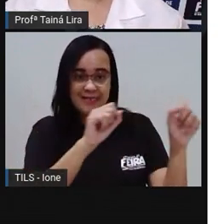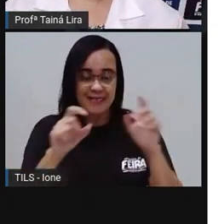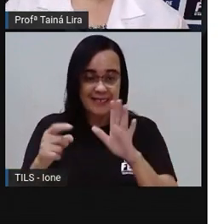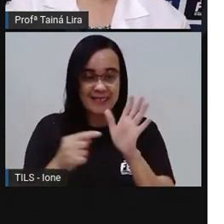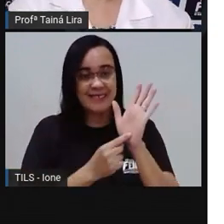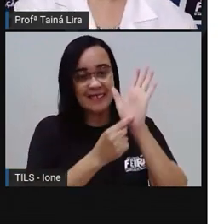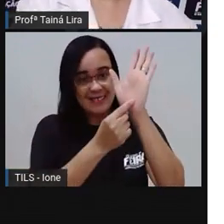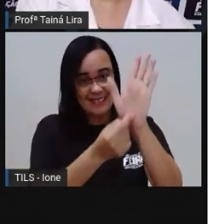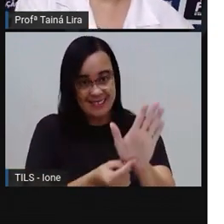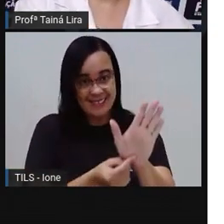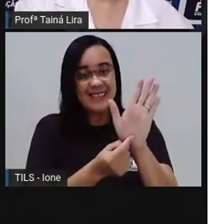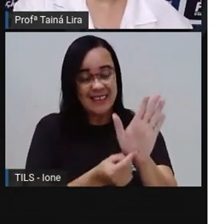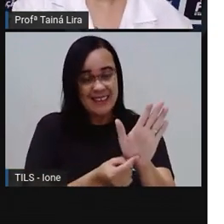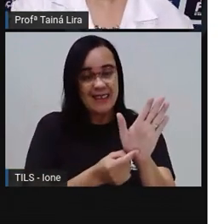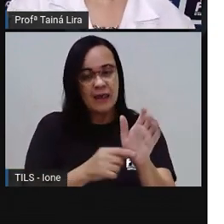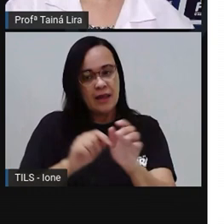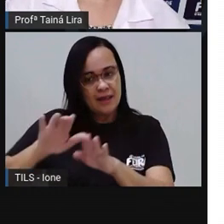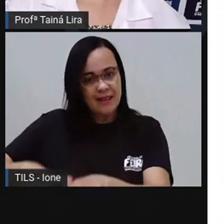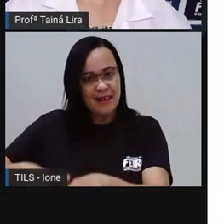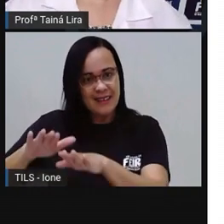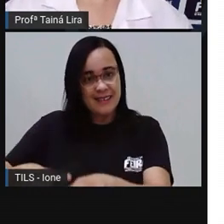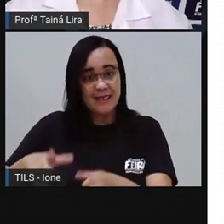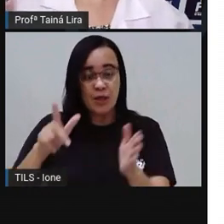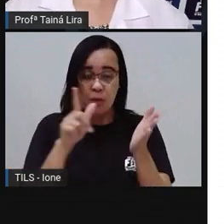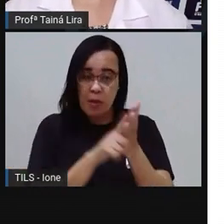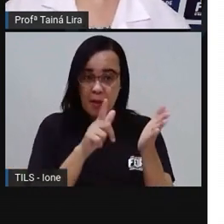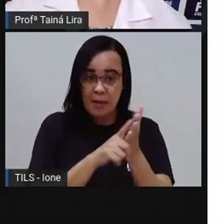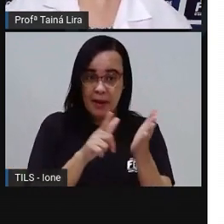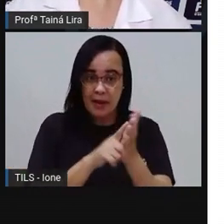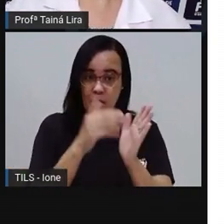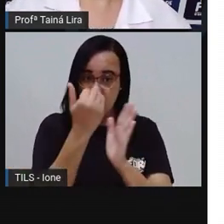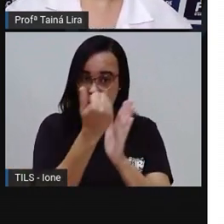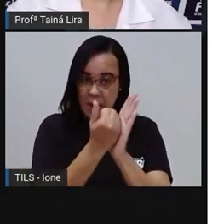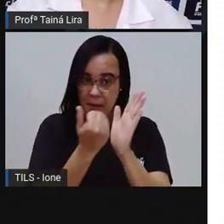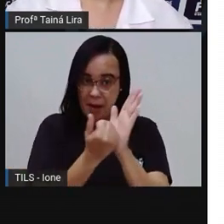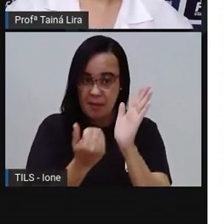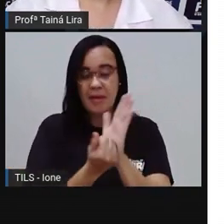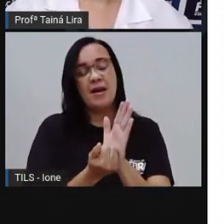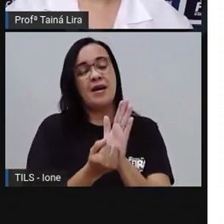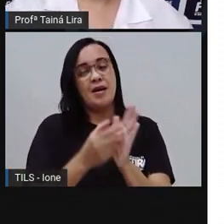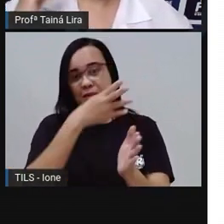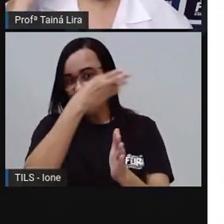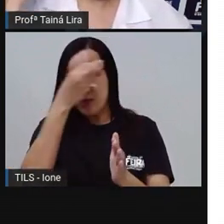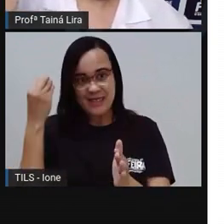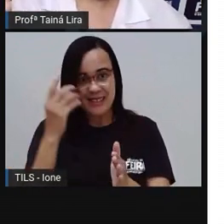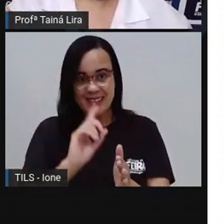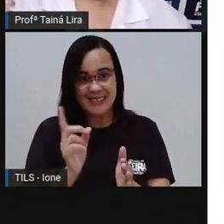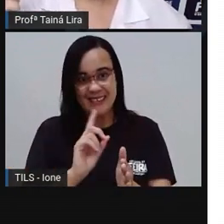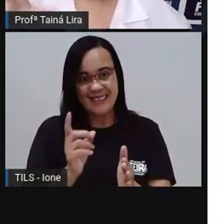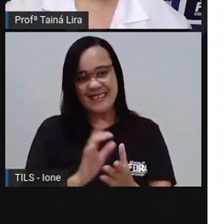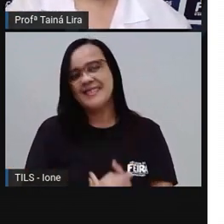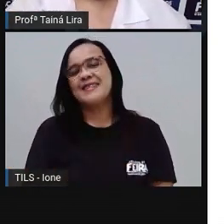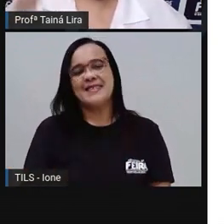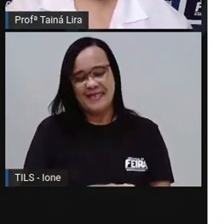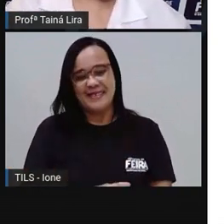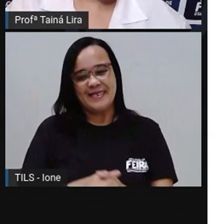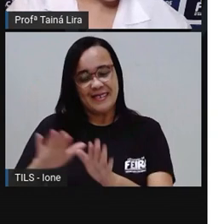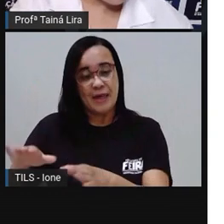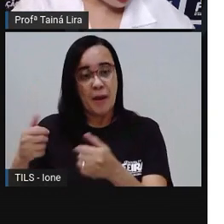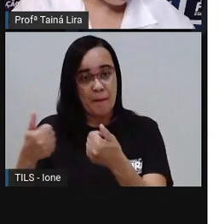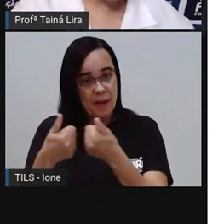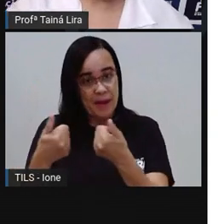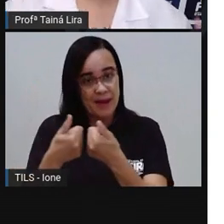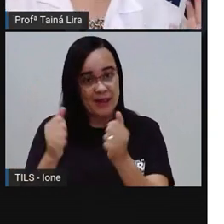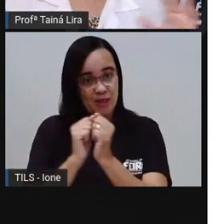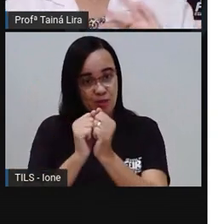vocês vão fazer? Deixa a folha aí Porque se você esquecer De algum De repente Eu começo a fazer Aqui Vixe O que é eu vou fazer Agora aqui na receita Eu